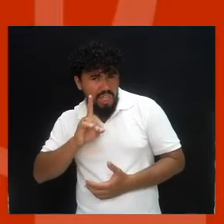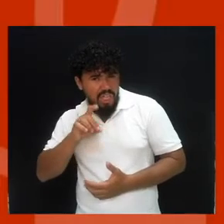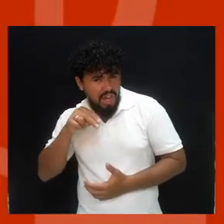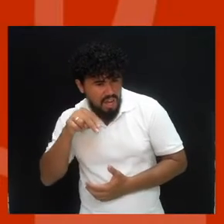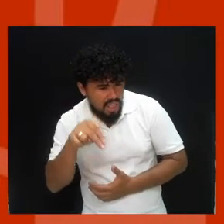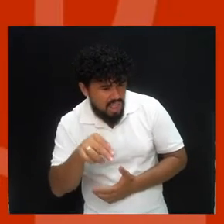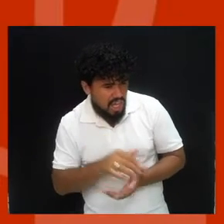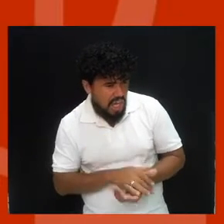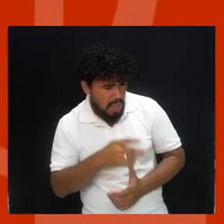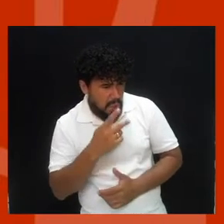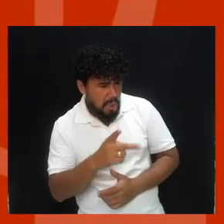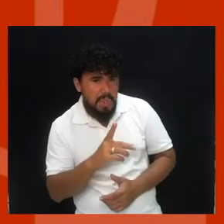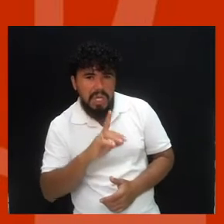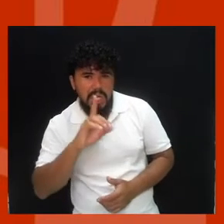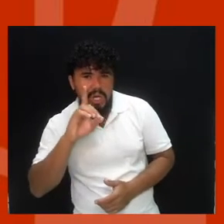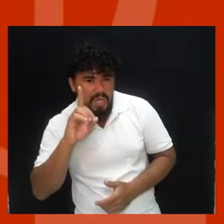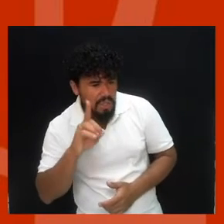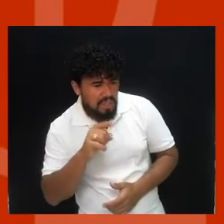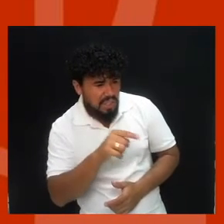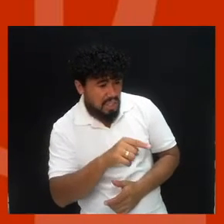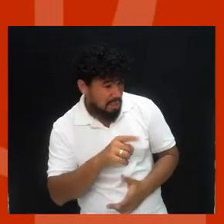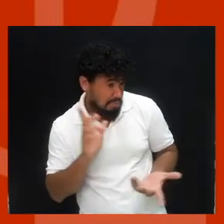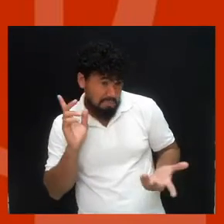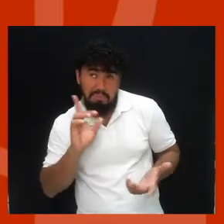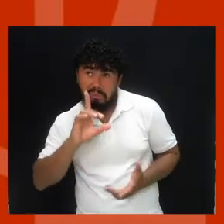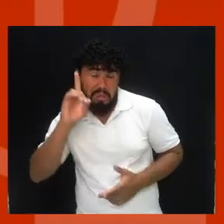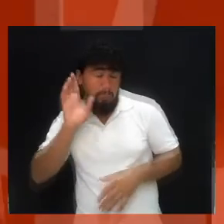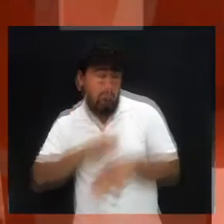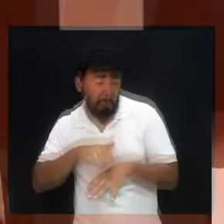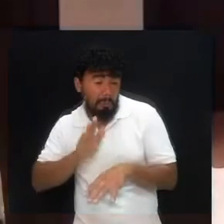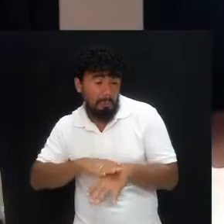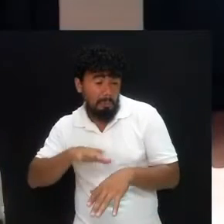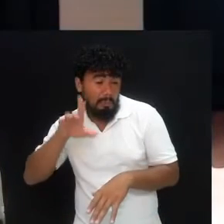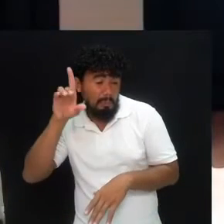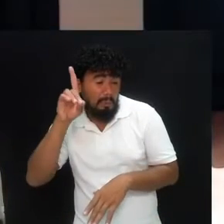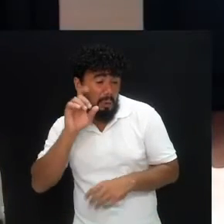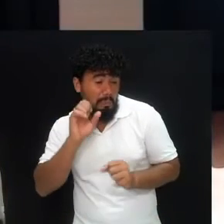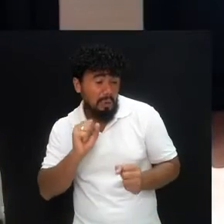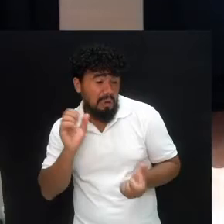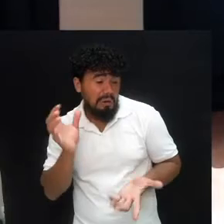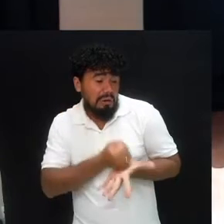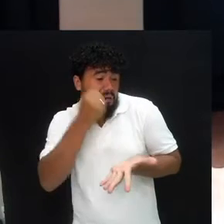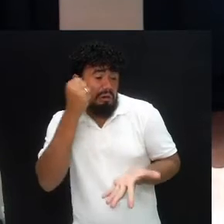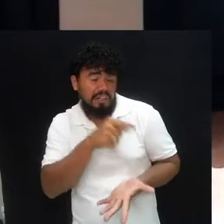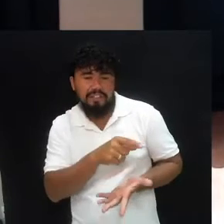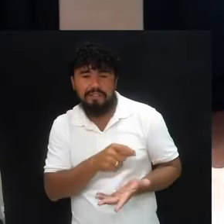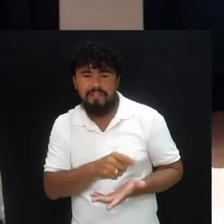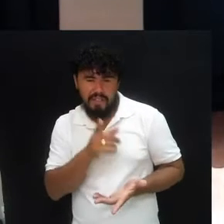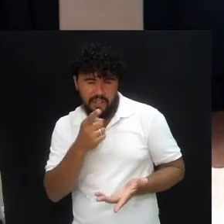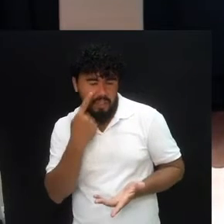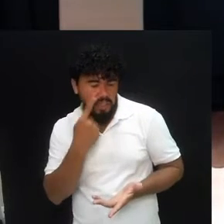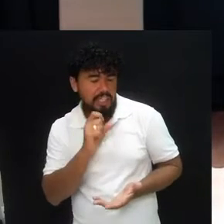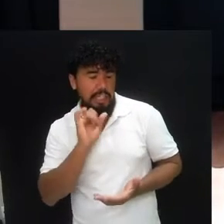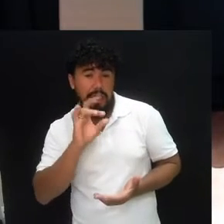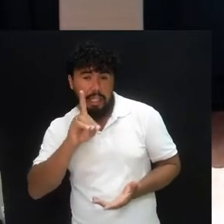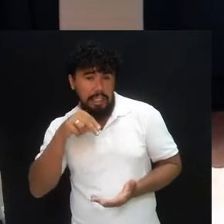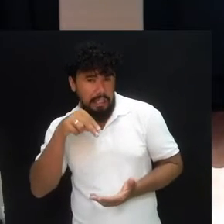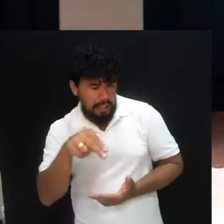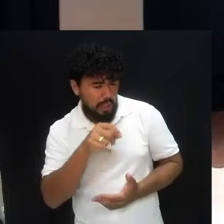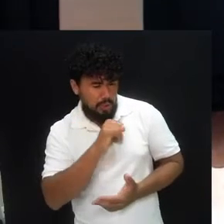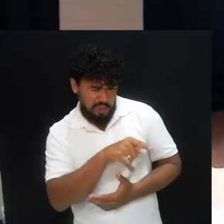continuamente serves, que ele te livre. O que o rei Dari estava dizendo era assim, se você realmente